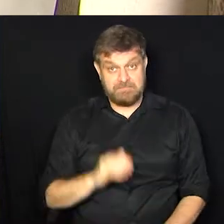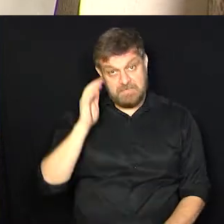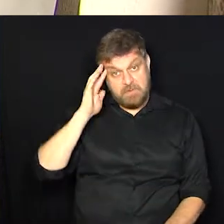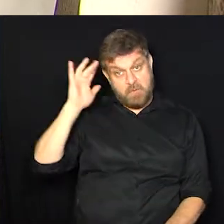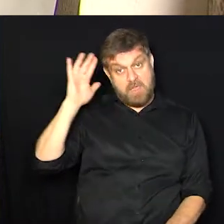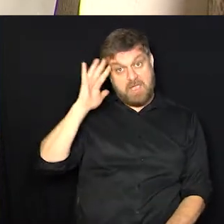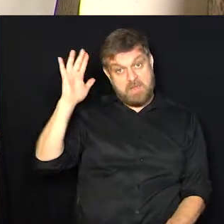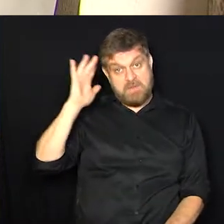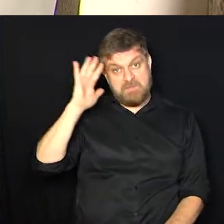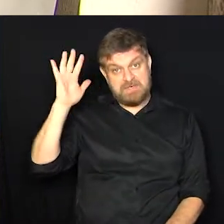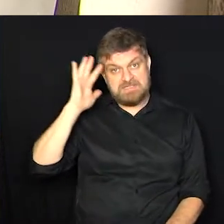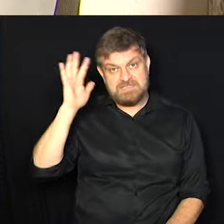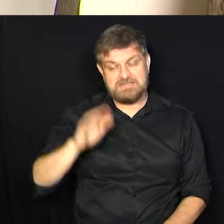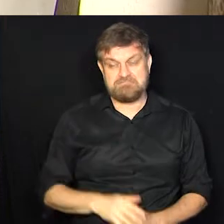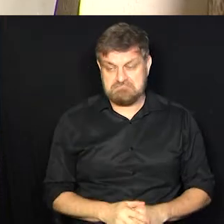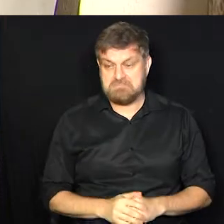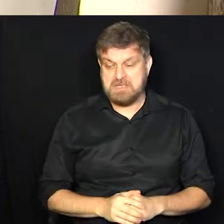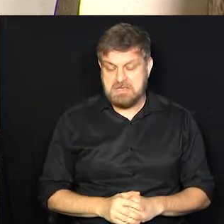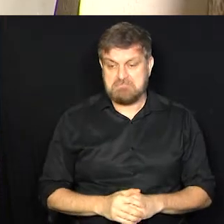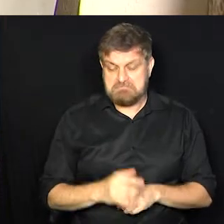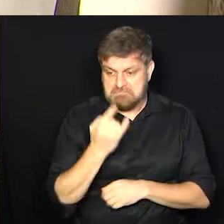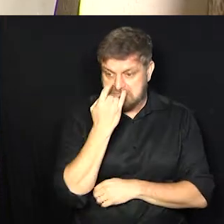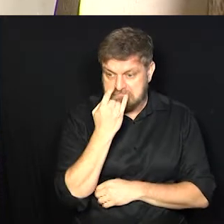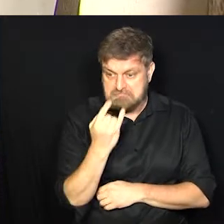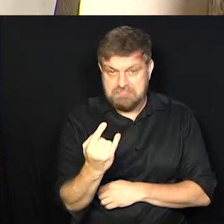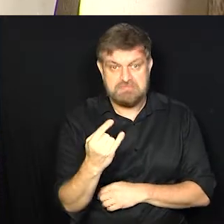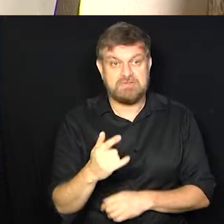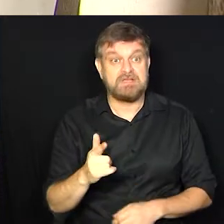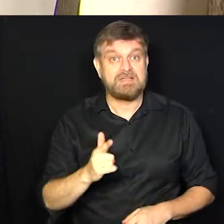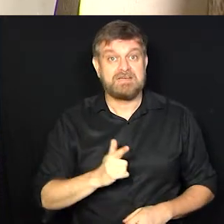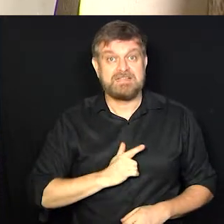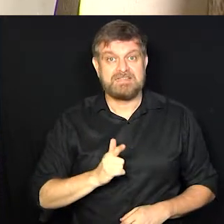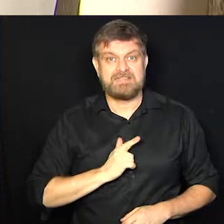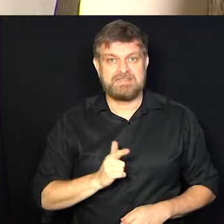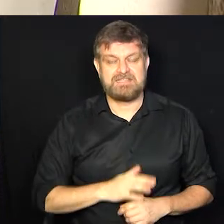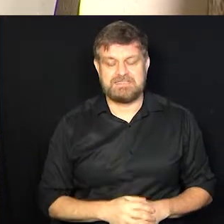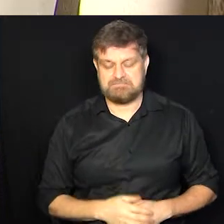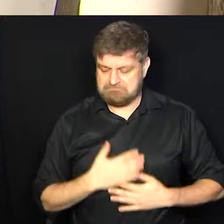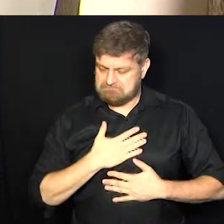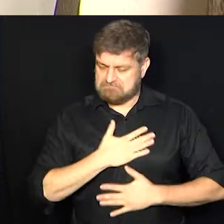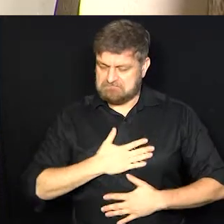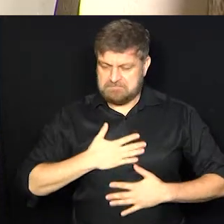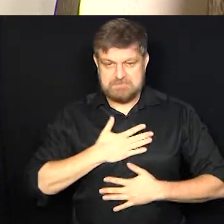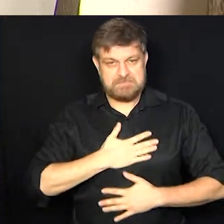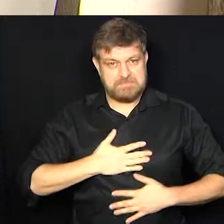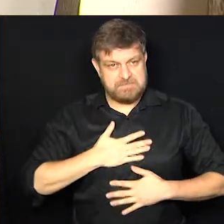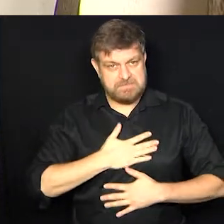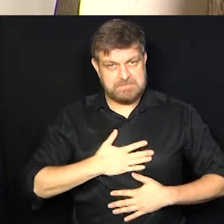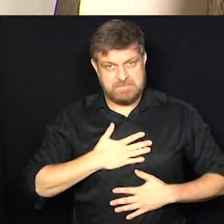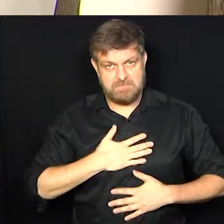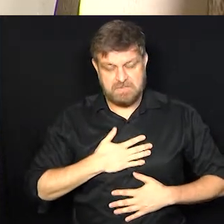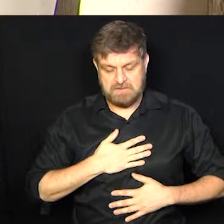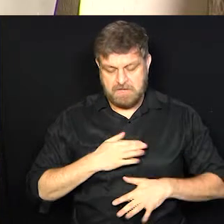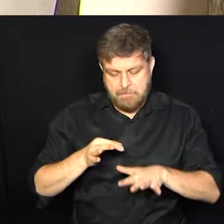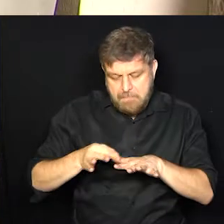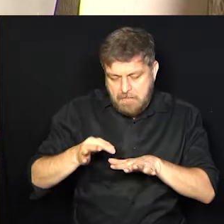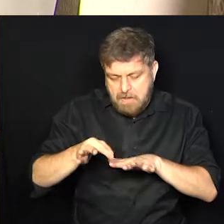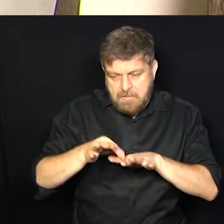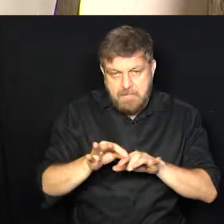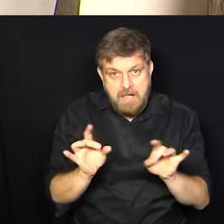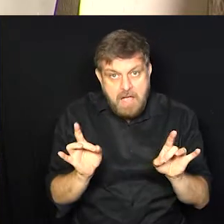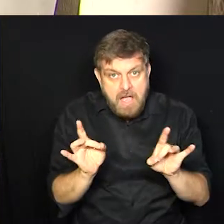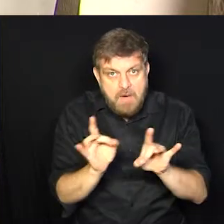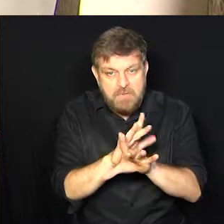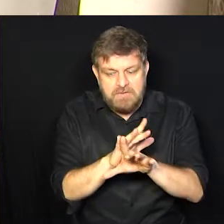seja bastante interessante. Uma recompensa bem bacana, né, Tássia? É. Quando você termina o seu trabalho